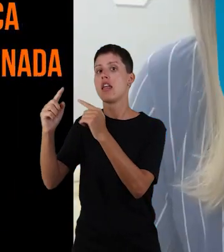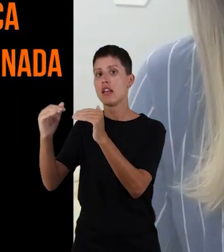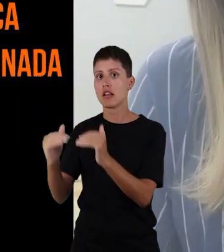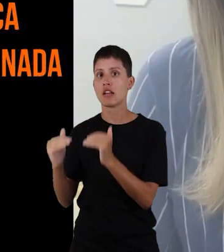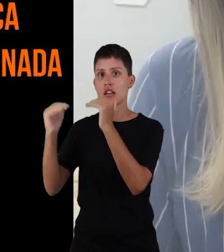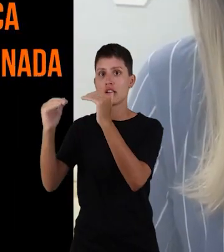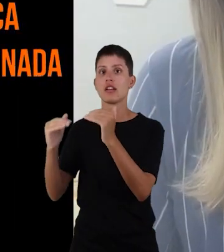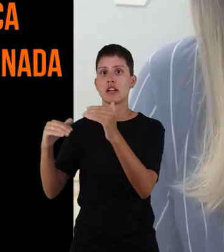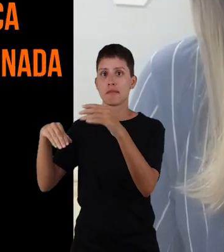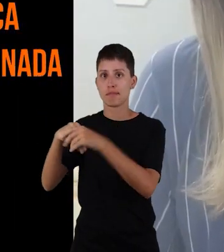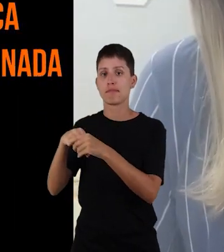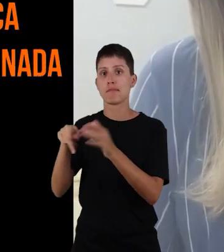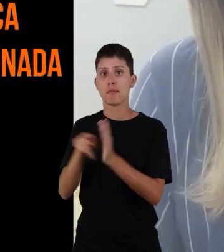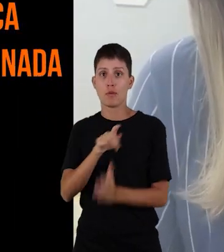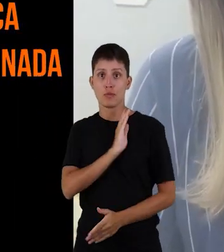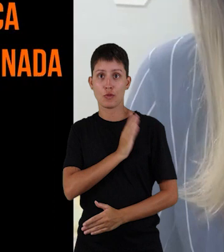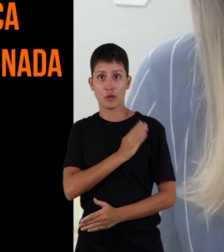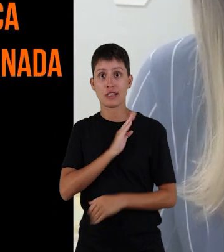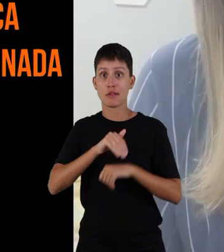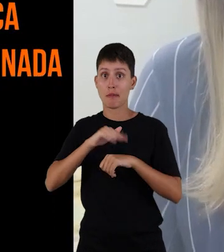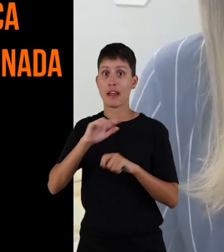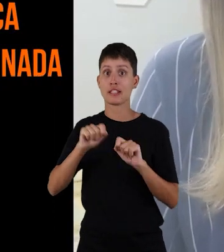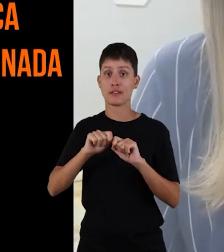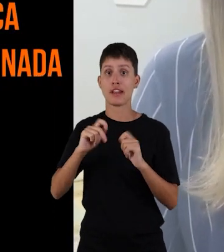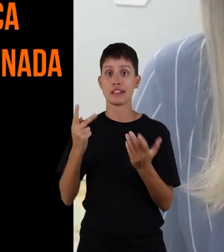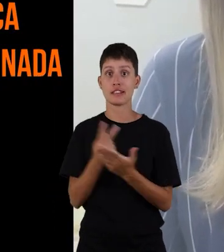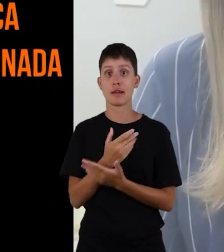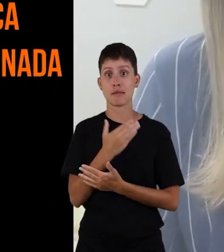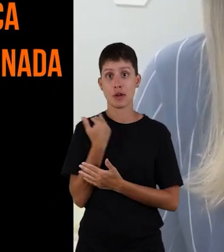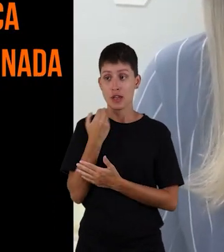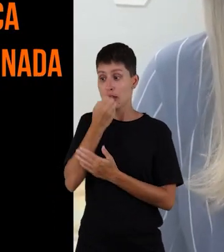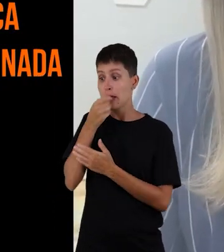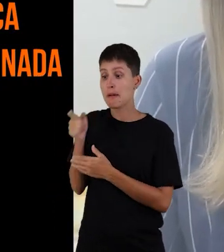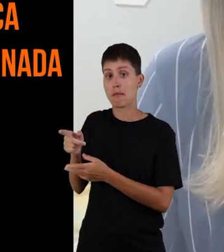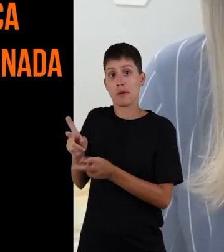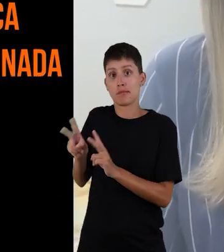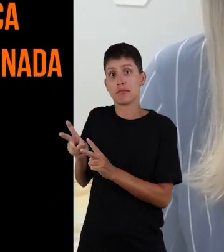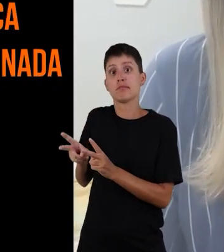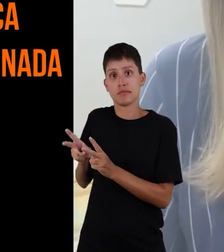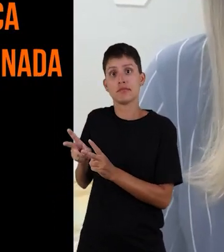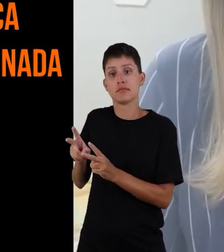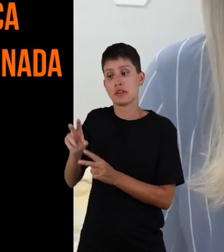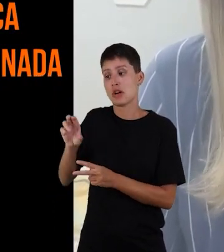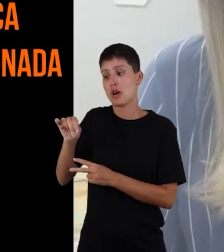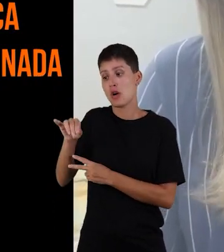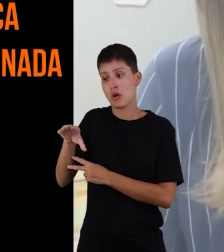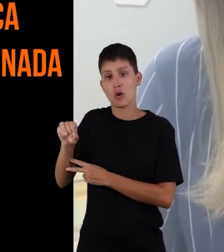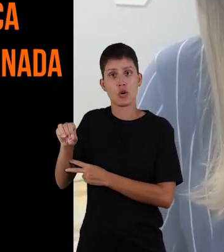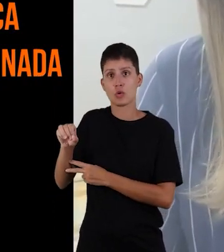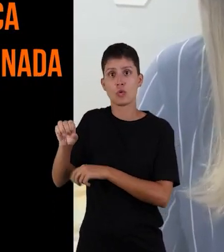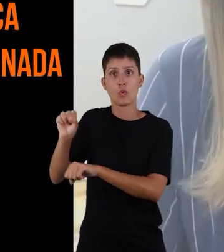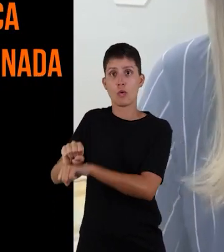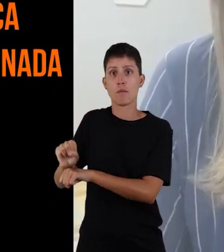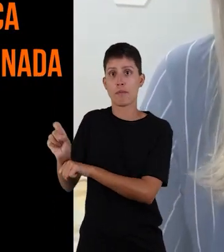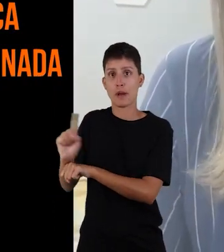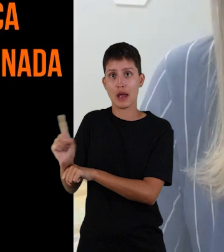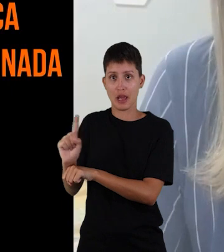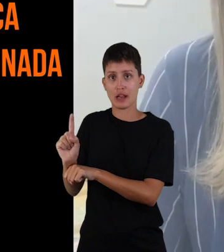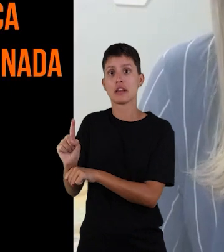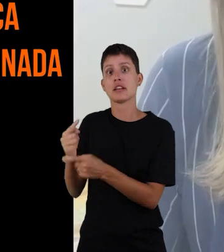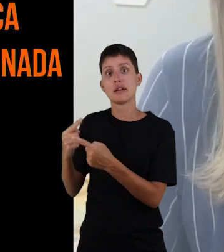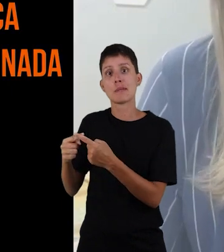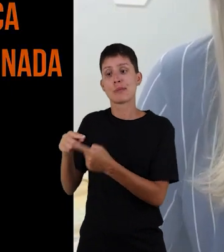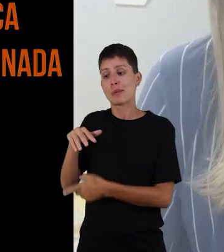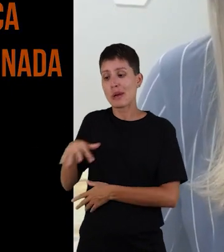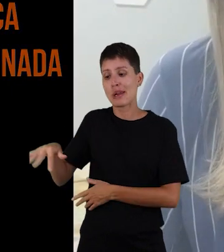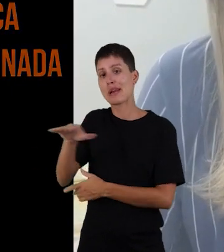crônica cardíaca, que é a mais letal. O ideal é que ele fique e permaneça como crônico indeterminado, porque há um